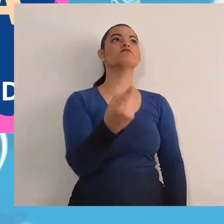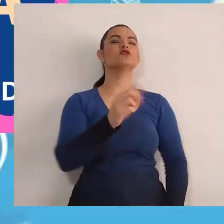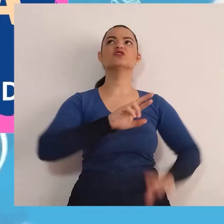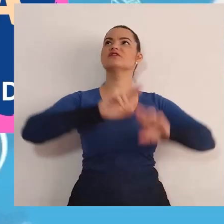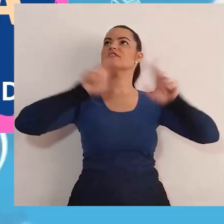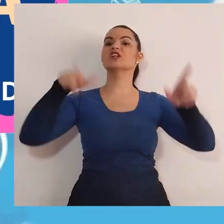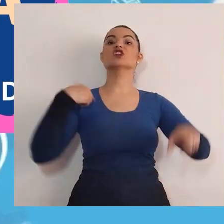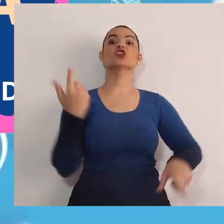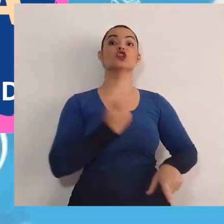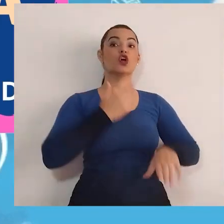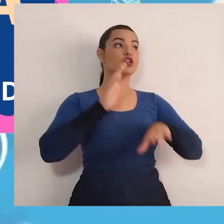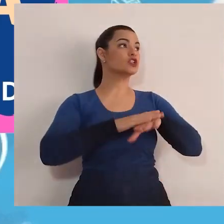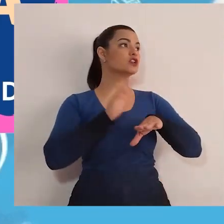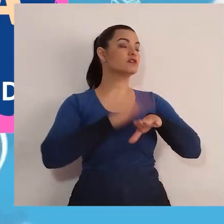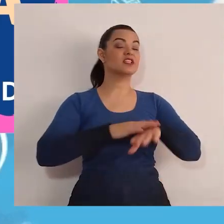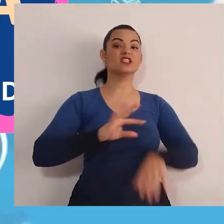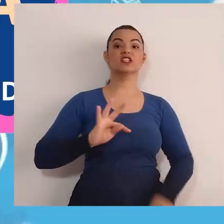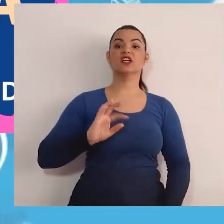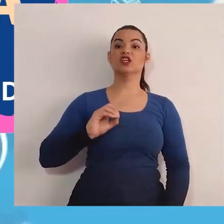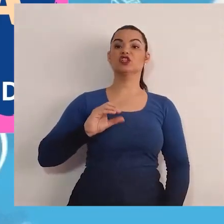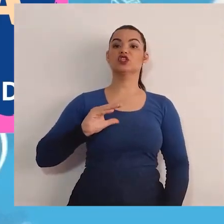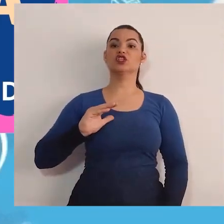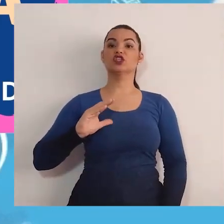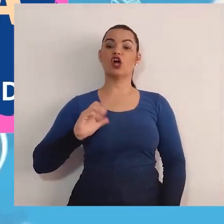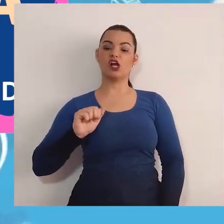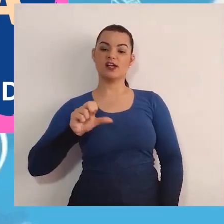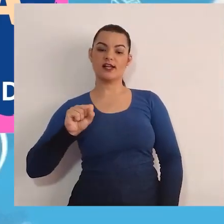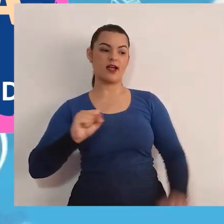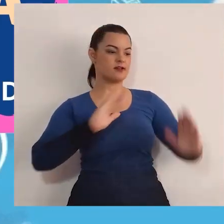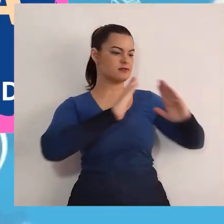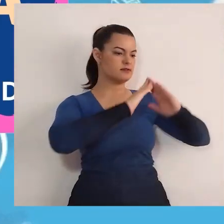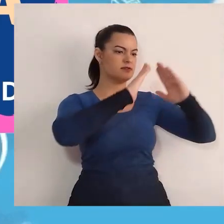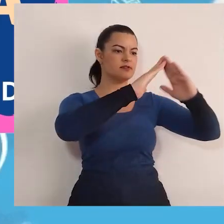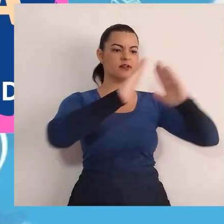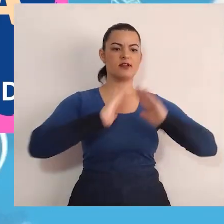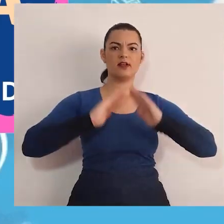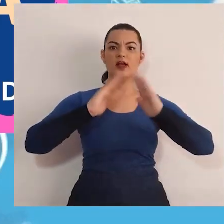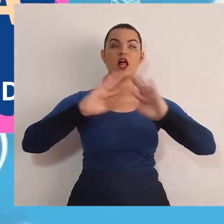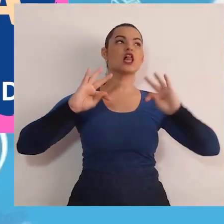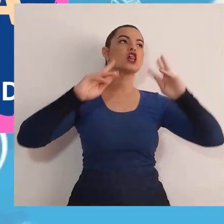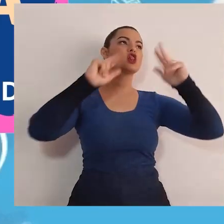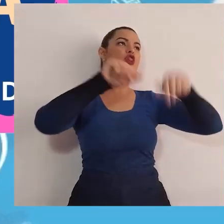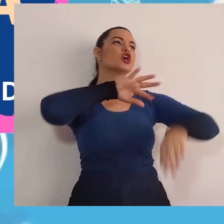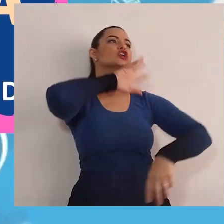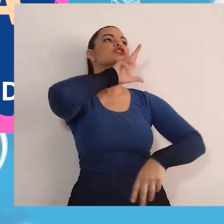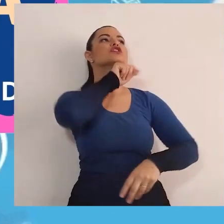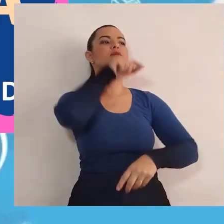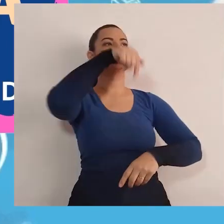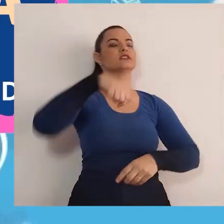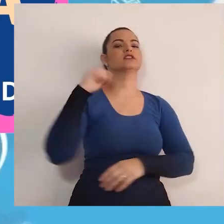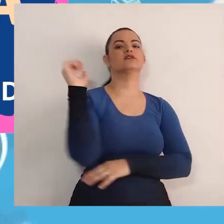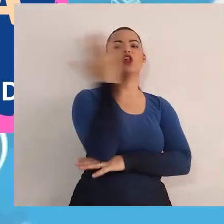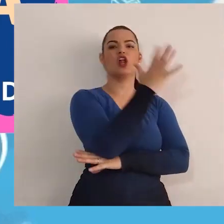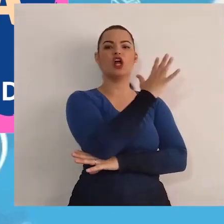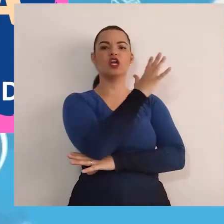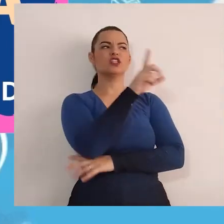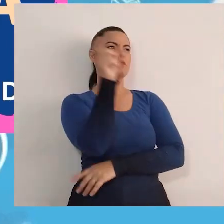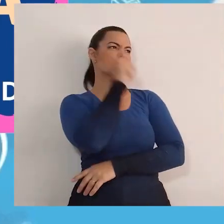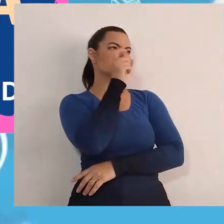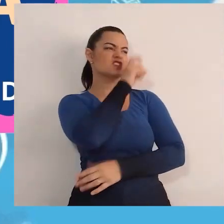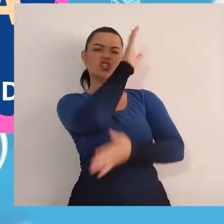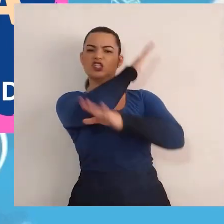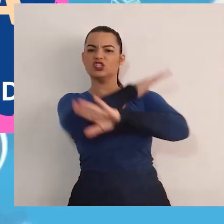Vamos construir Tocas e lares Para todos os bichos da floresta. Chega de mentiras!